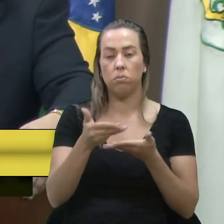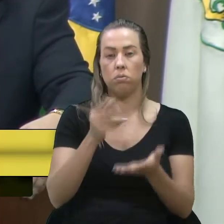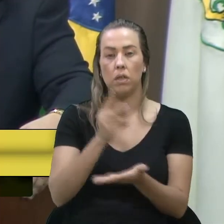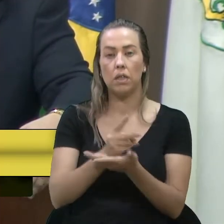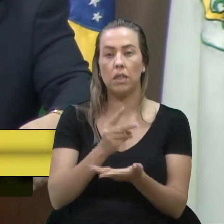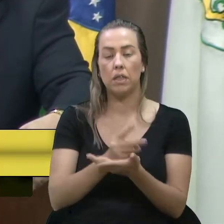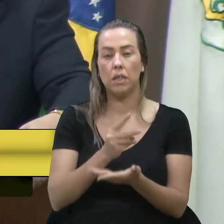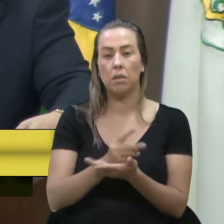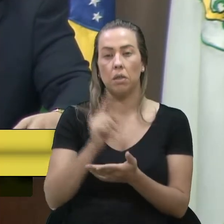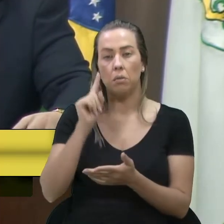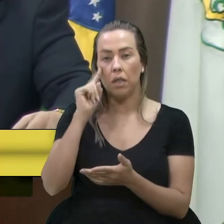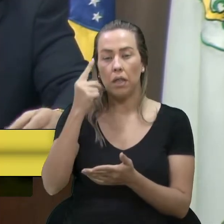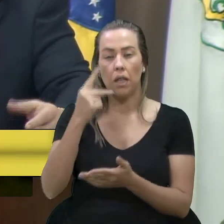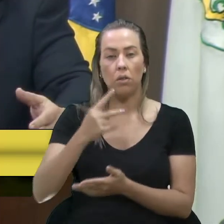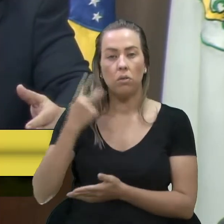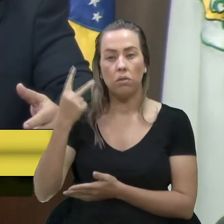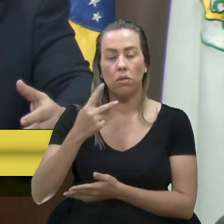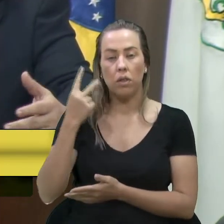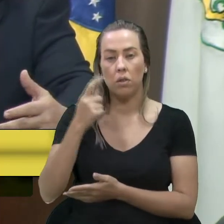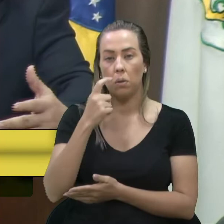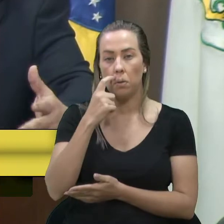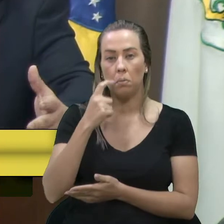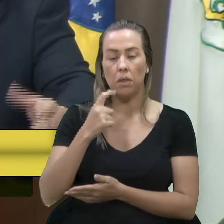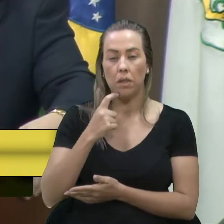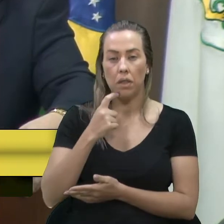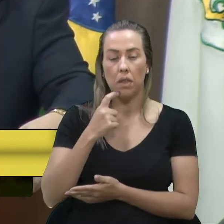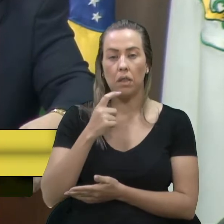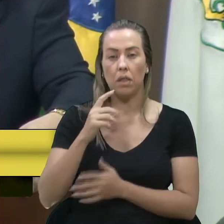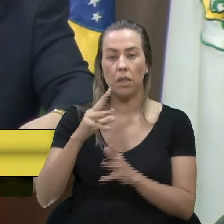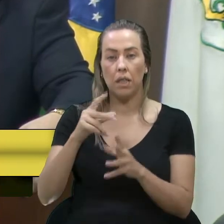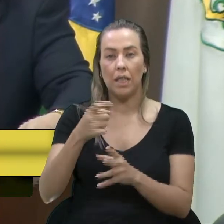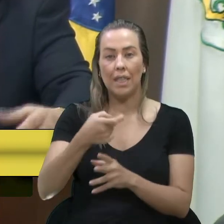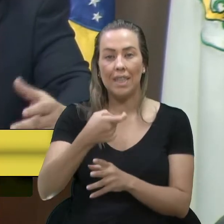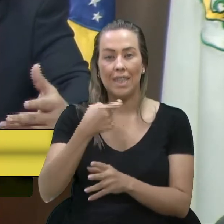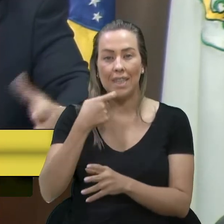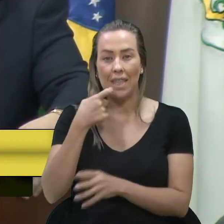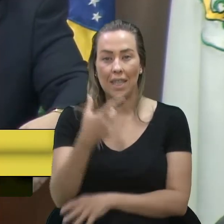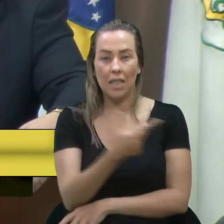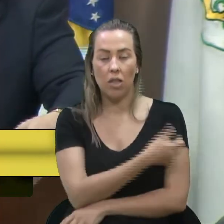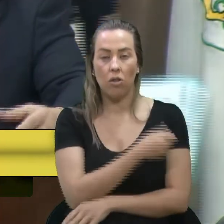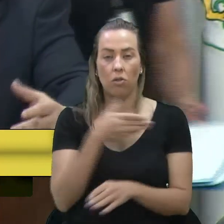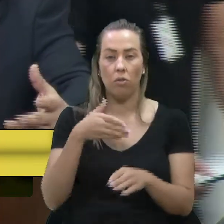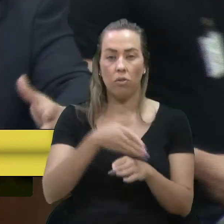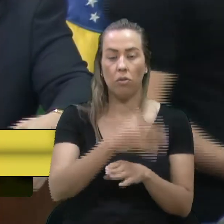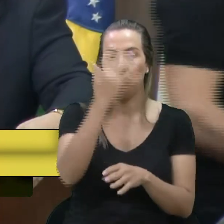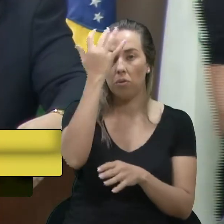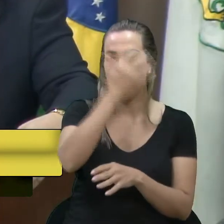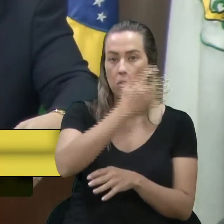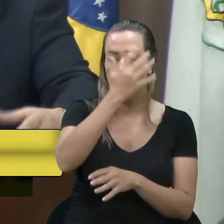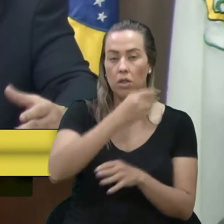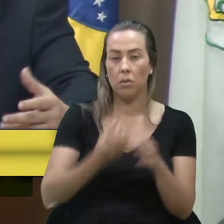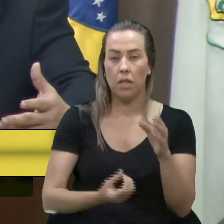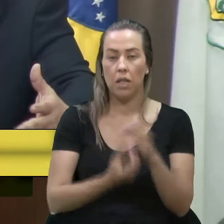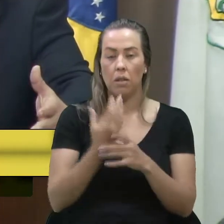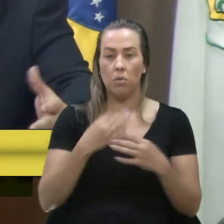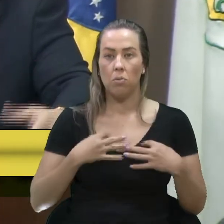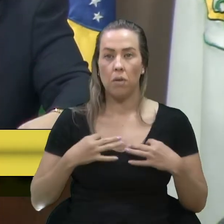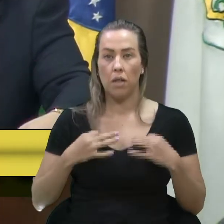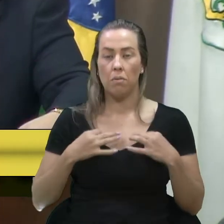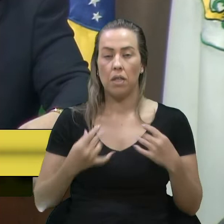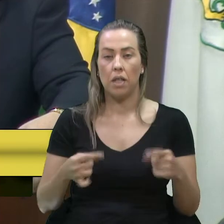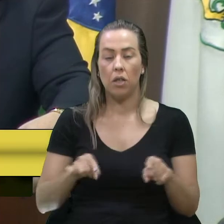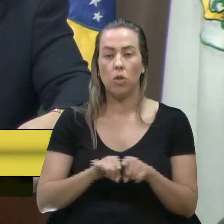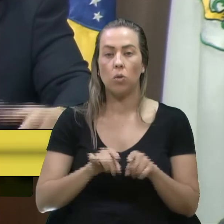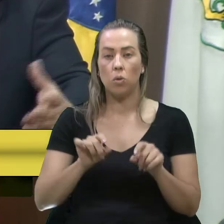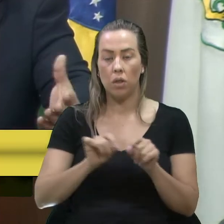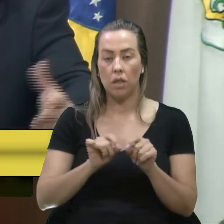uma ideia do vereador Petrini, o sextor da vacina, fomos até o prefeito, fizemos uma camiseta, tivemos junto com